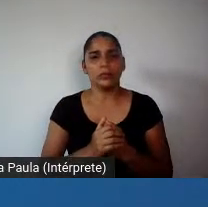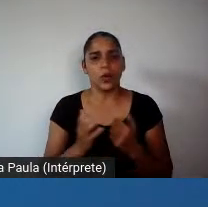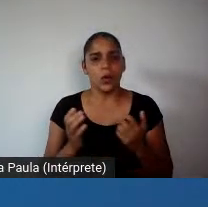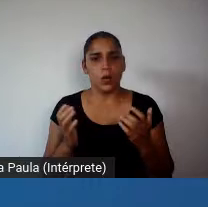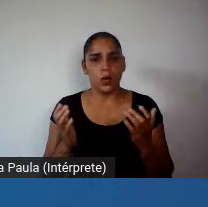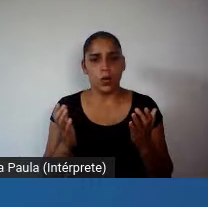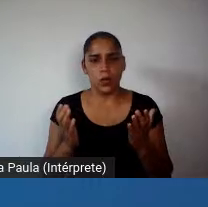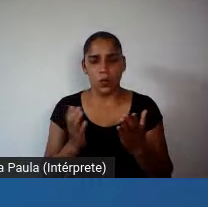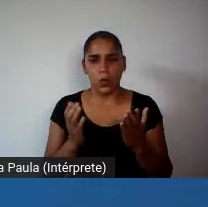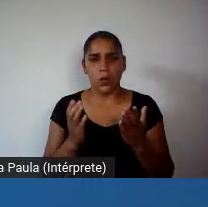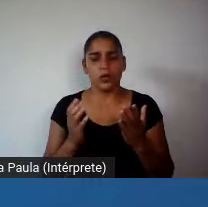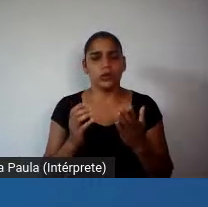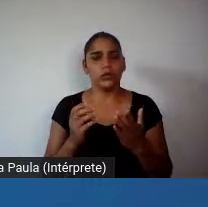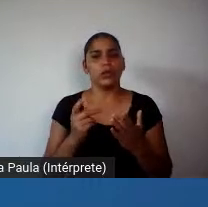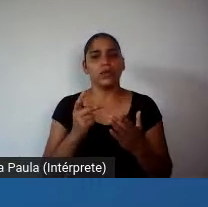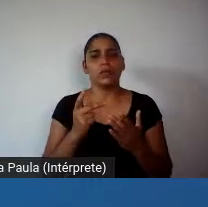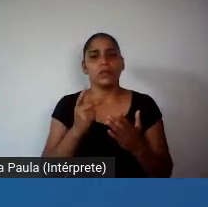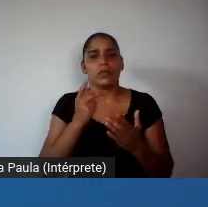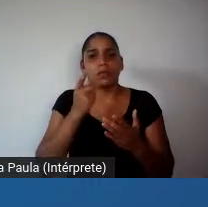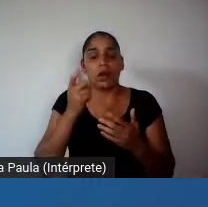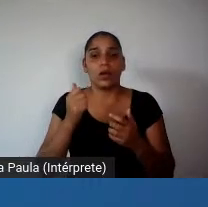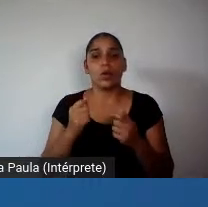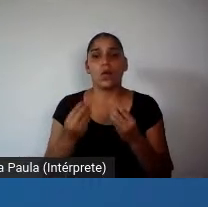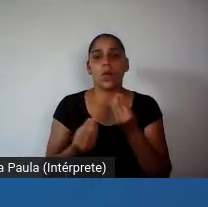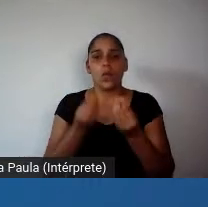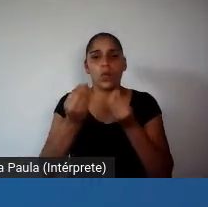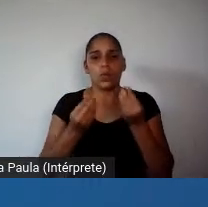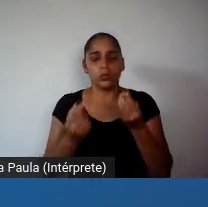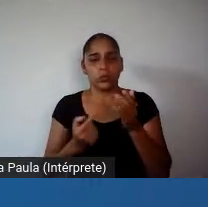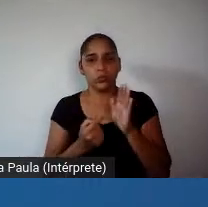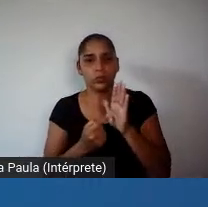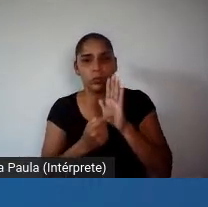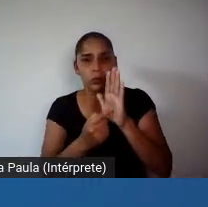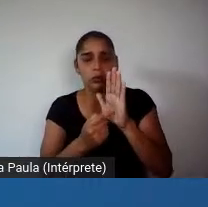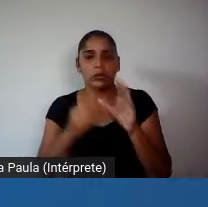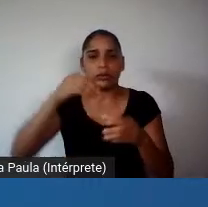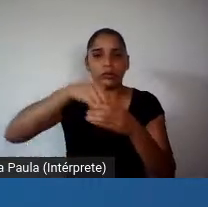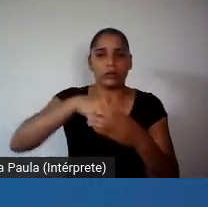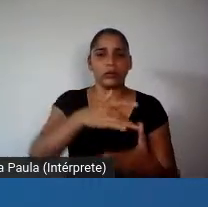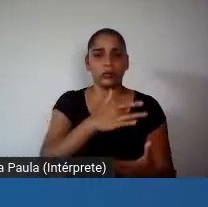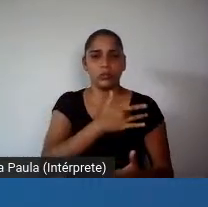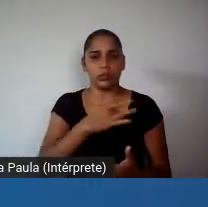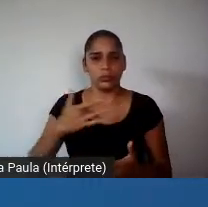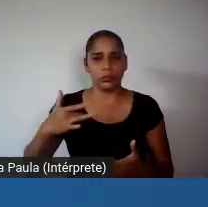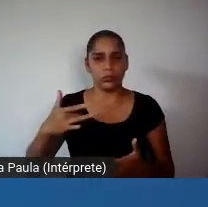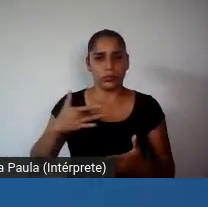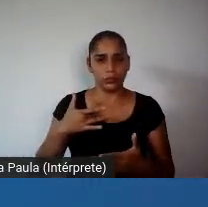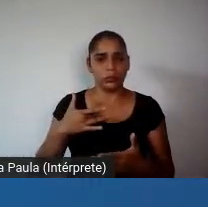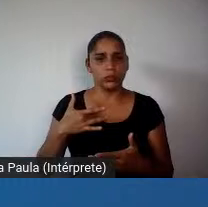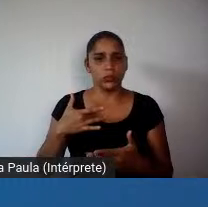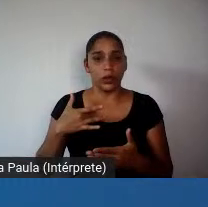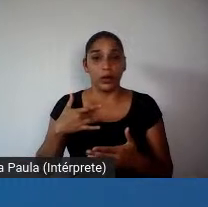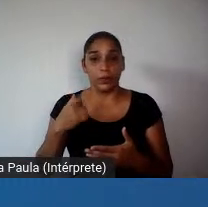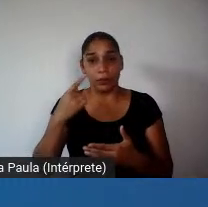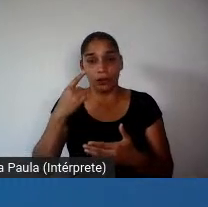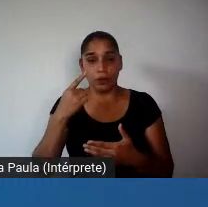modo muito arrebatador para dentro da saúde. Quando a gente vê a desigualdade nas vacinas,